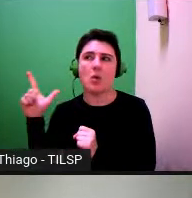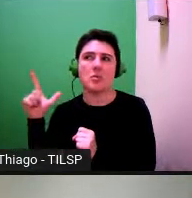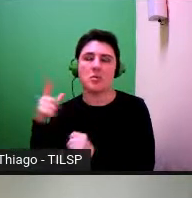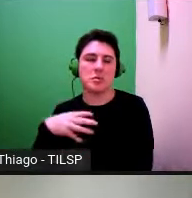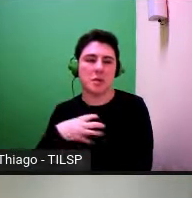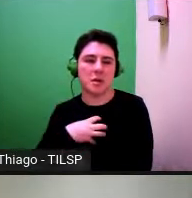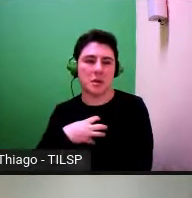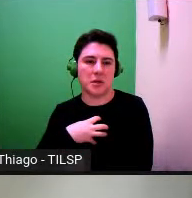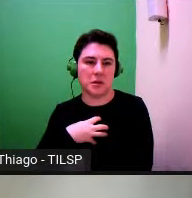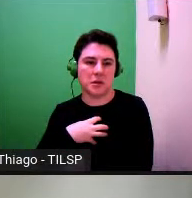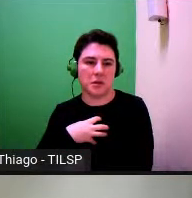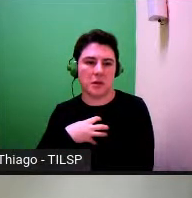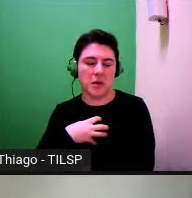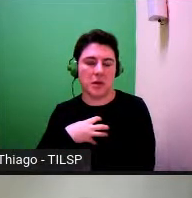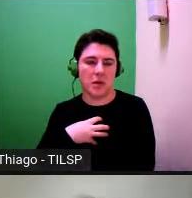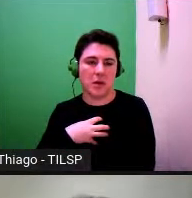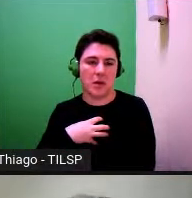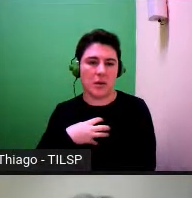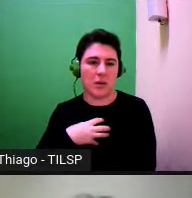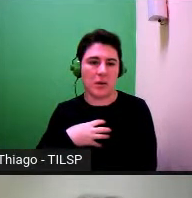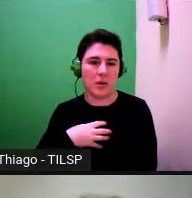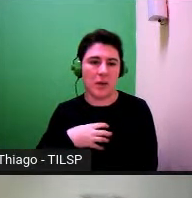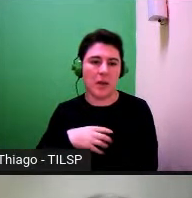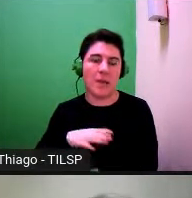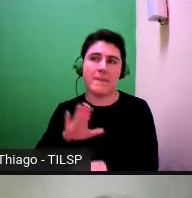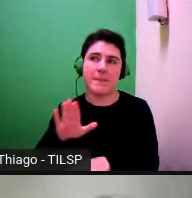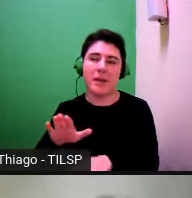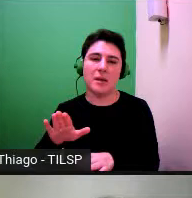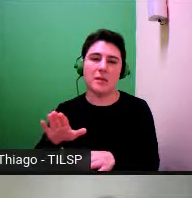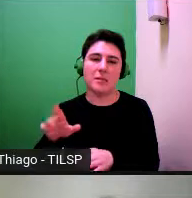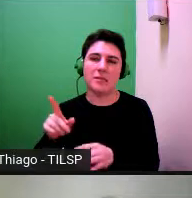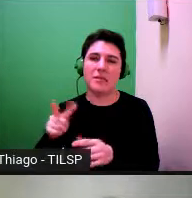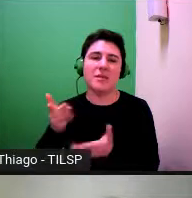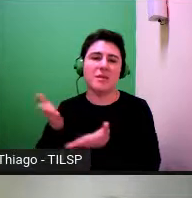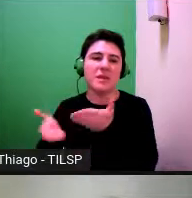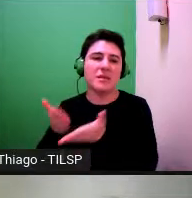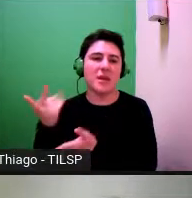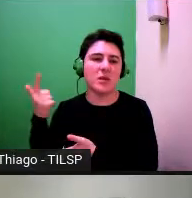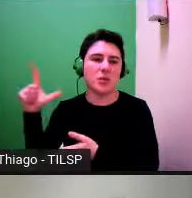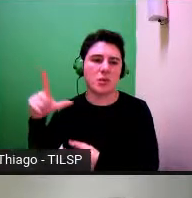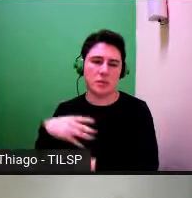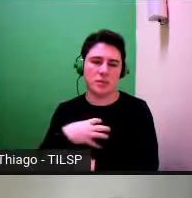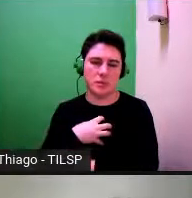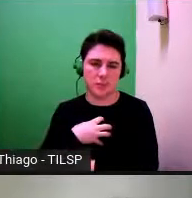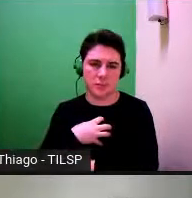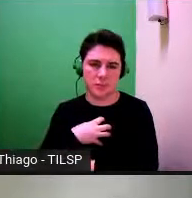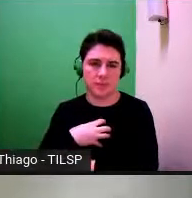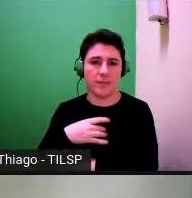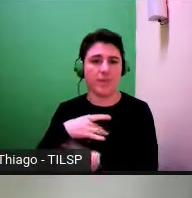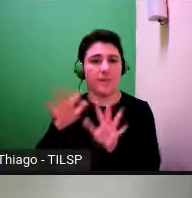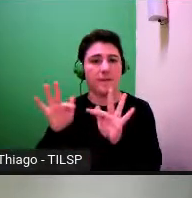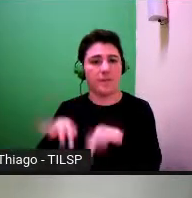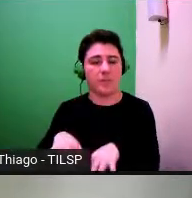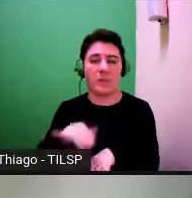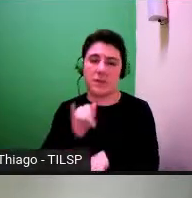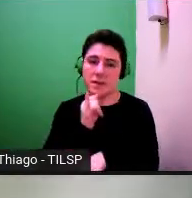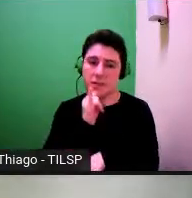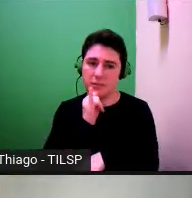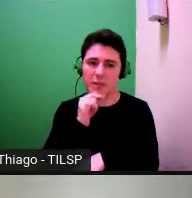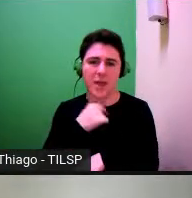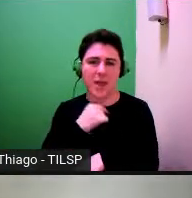ou que pelo menos podem não ou pelo menos são frequentemente tratados de outra forma e termino com um exemplo vou passar